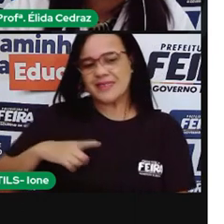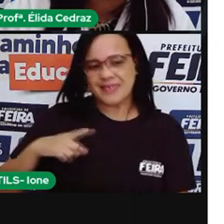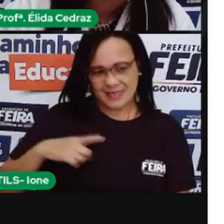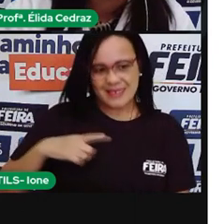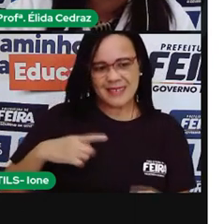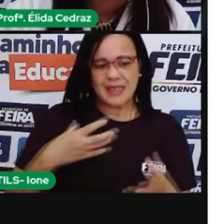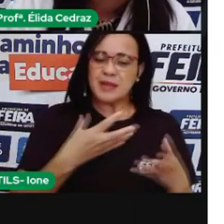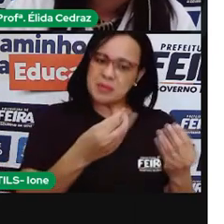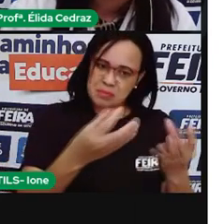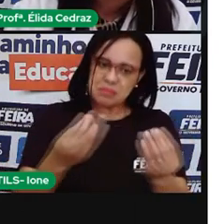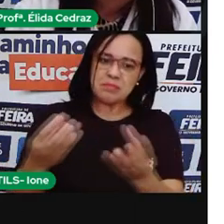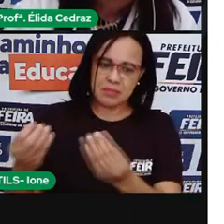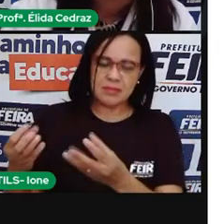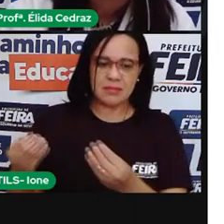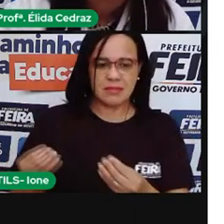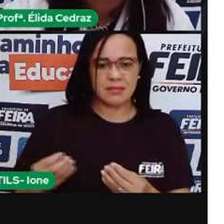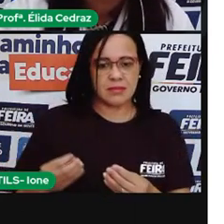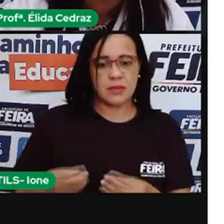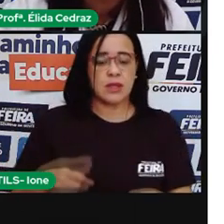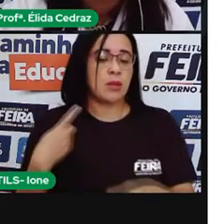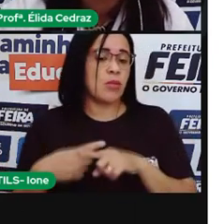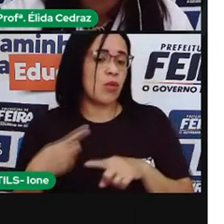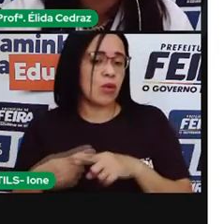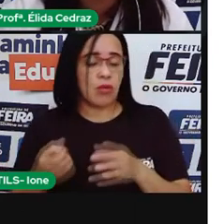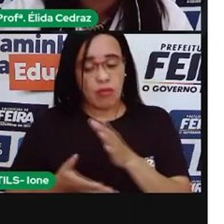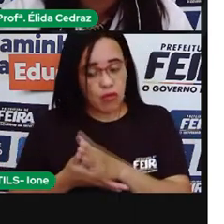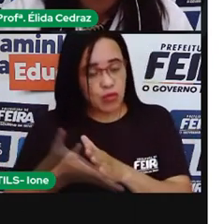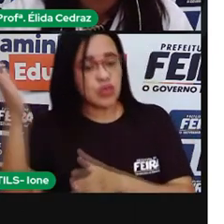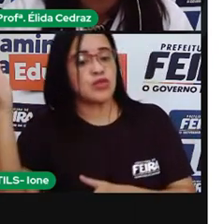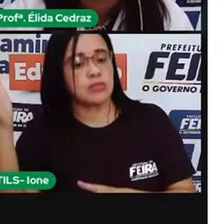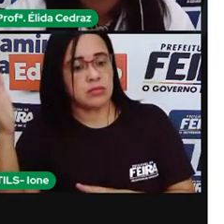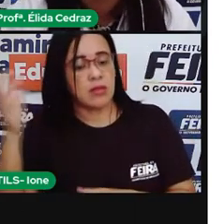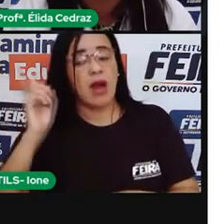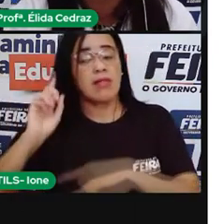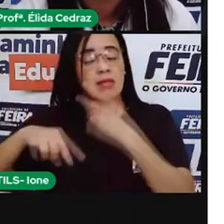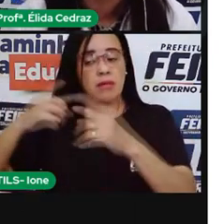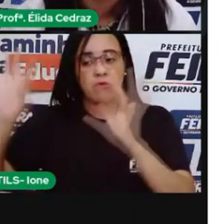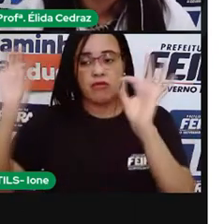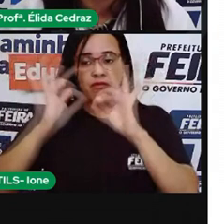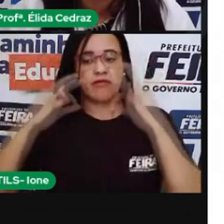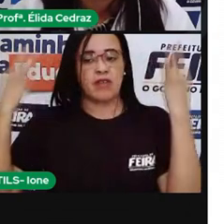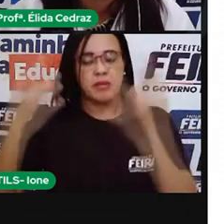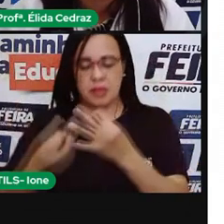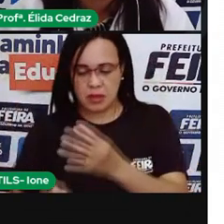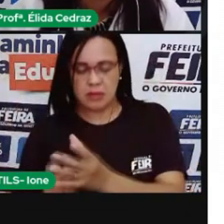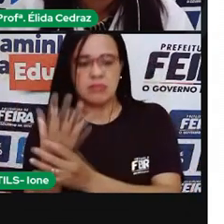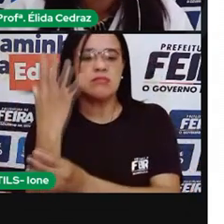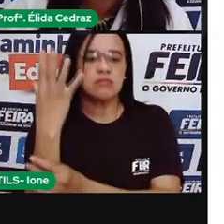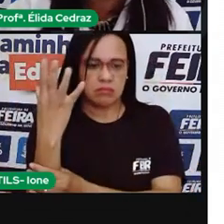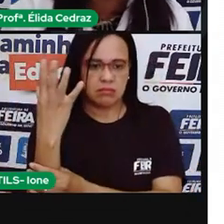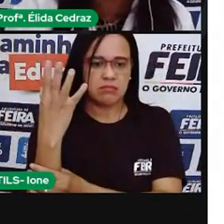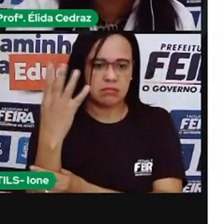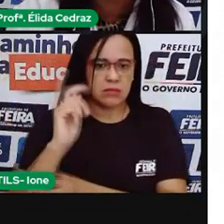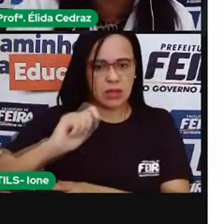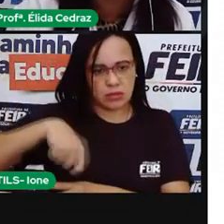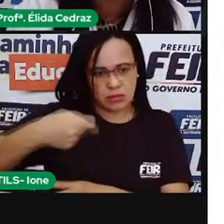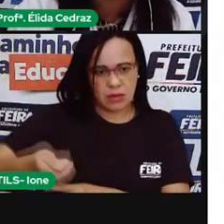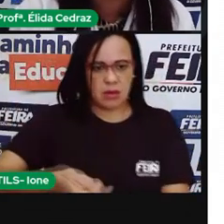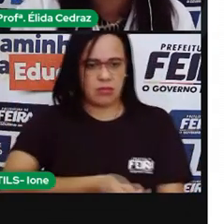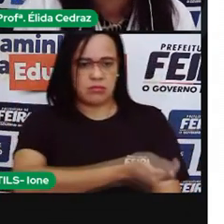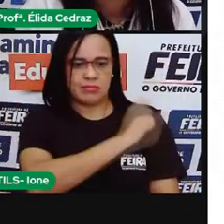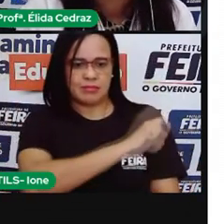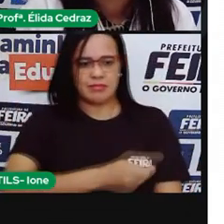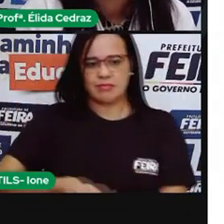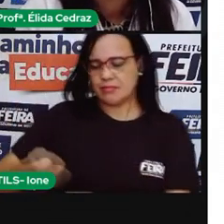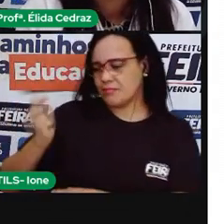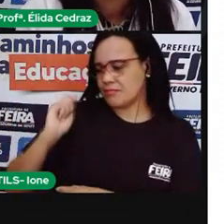Porque todos aqueles que fugiram, construíram suas famílias nos quilombos, eram denominados assim. Atualmente,